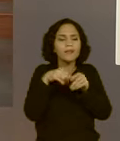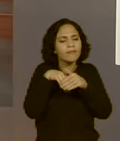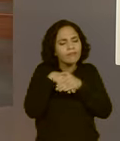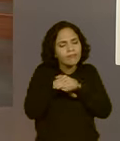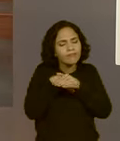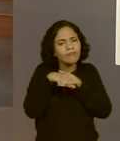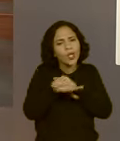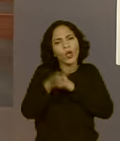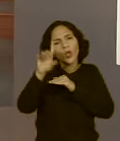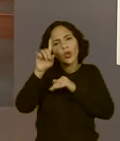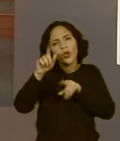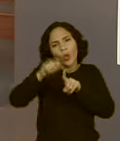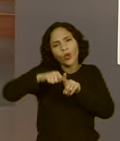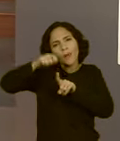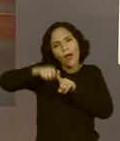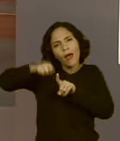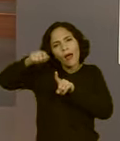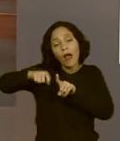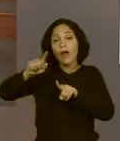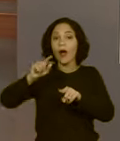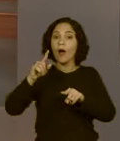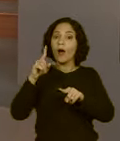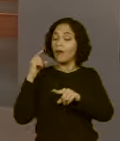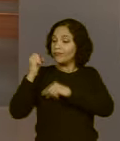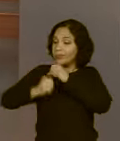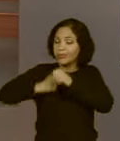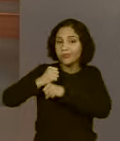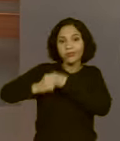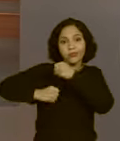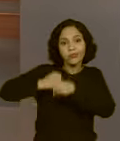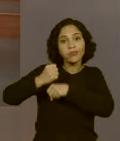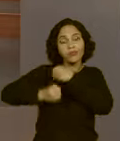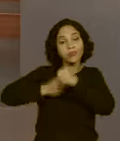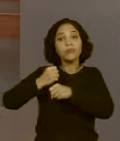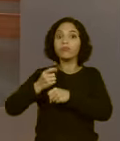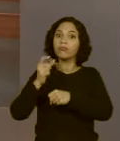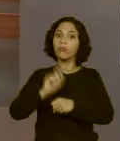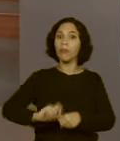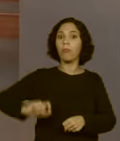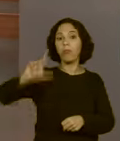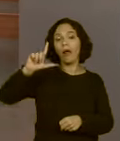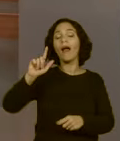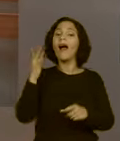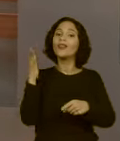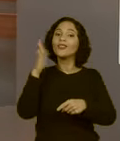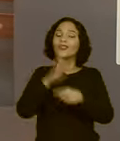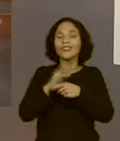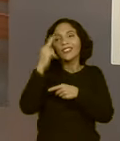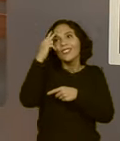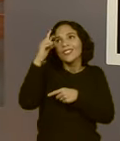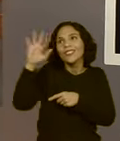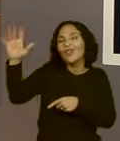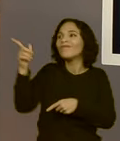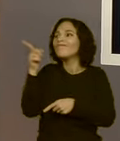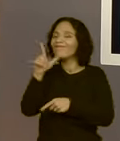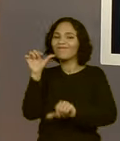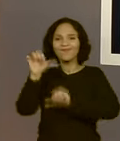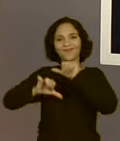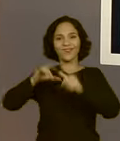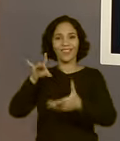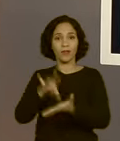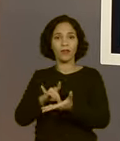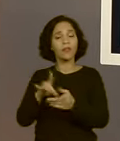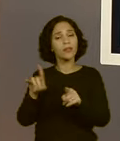tempo e ajudar você a realizar vários sonhos e desejos. E também lembramos que todos